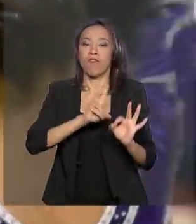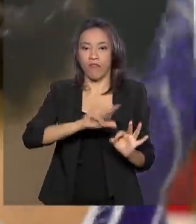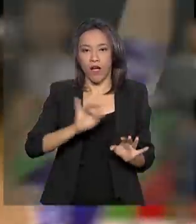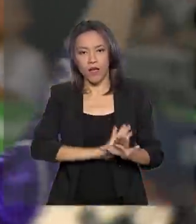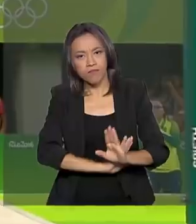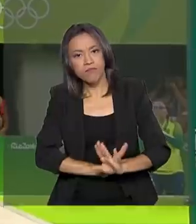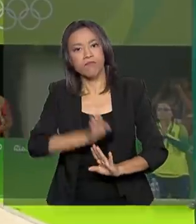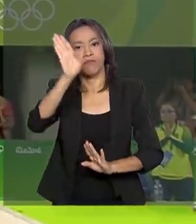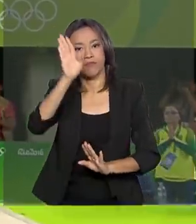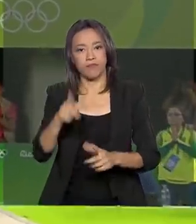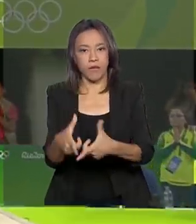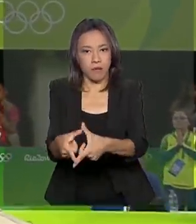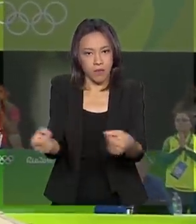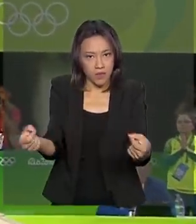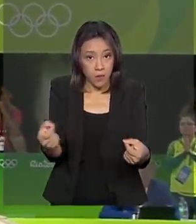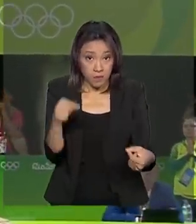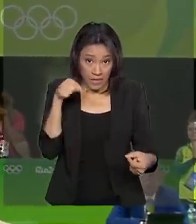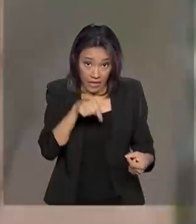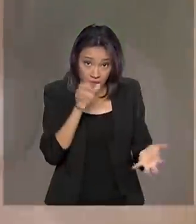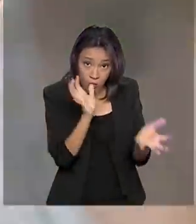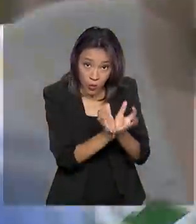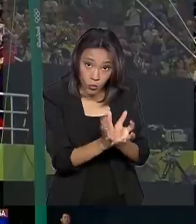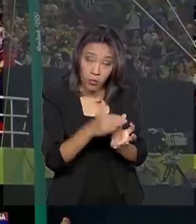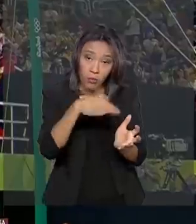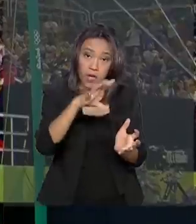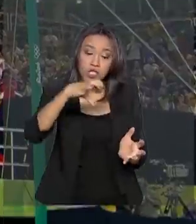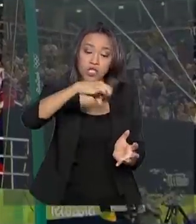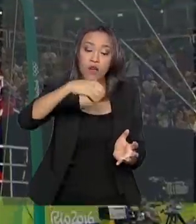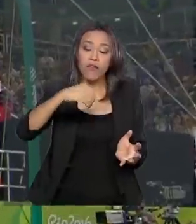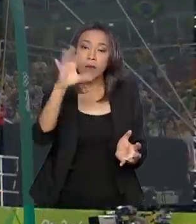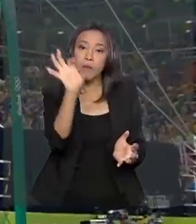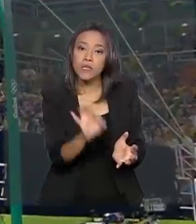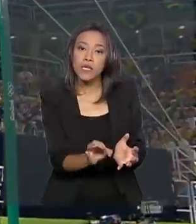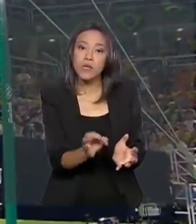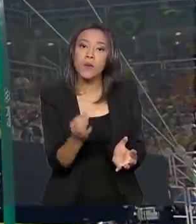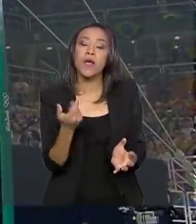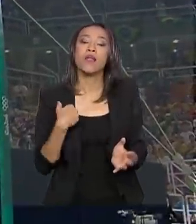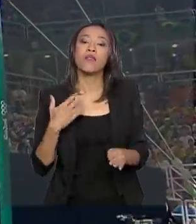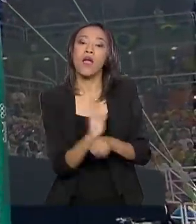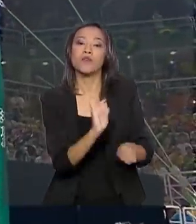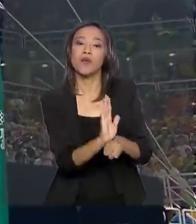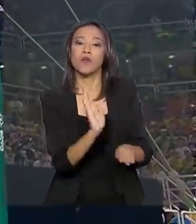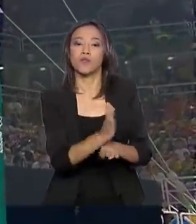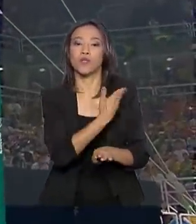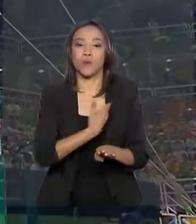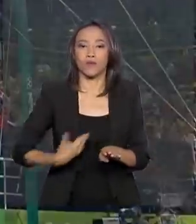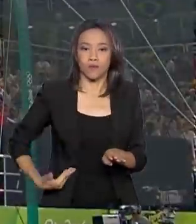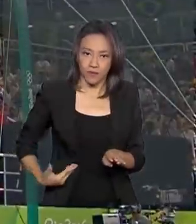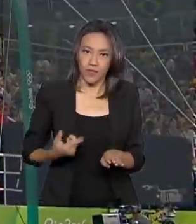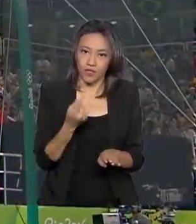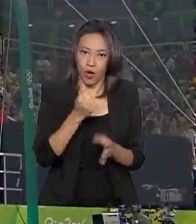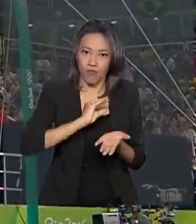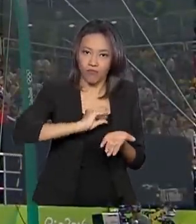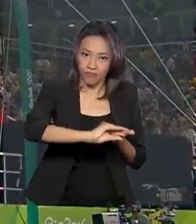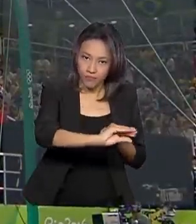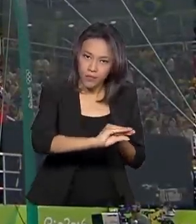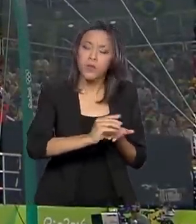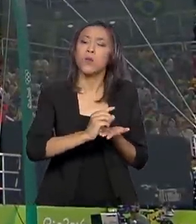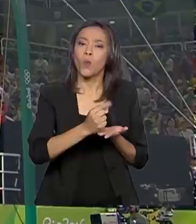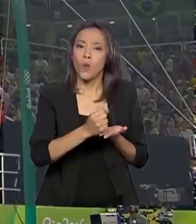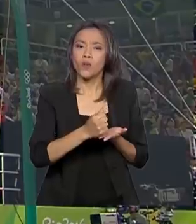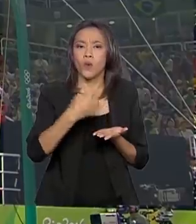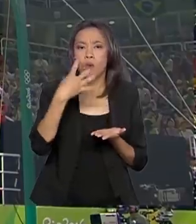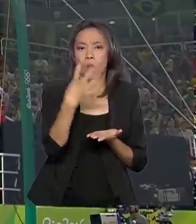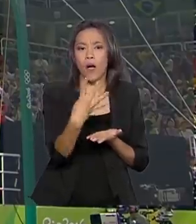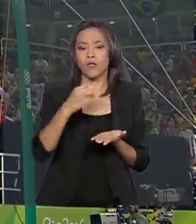Desse grupo, mais de 90% dos atletas recebem o Bolsa Atleta e o Bolsa Pódio, um investimento de R$